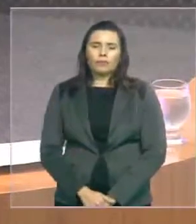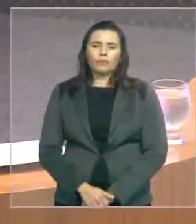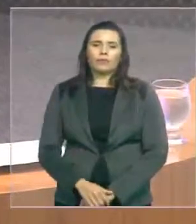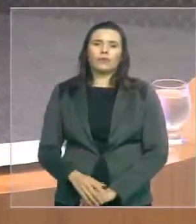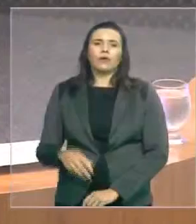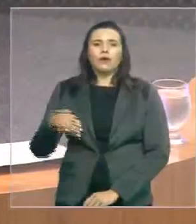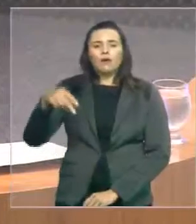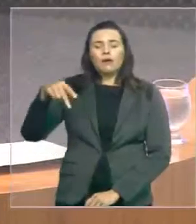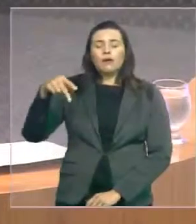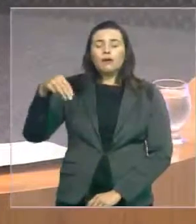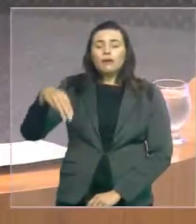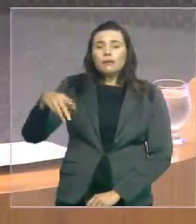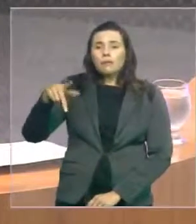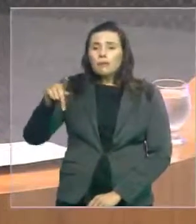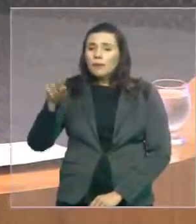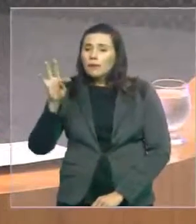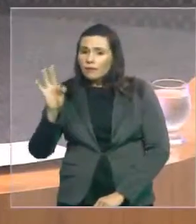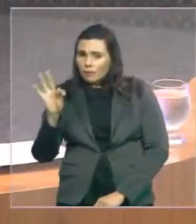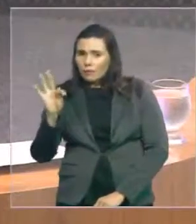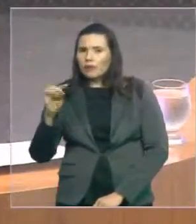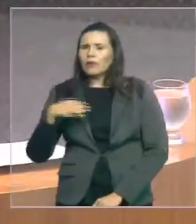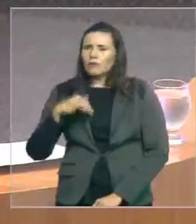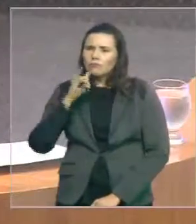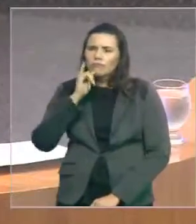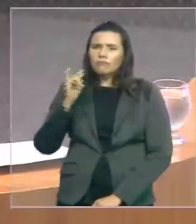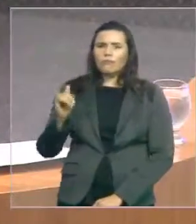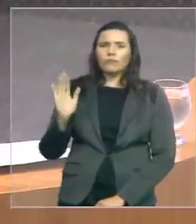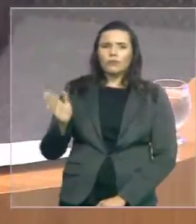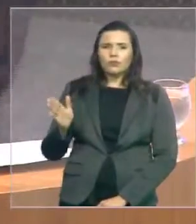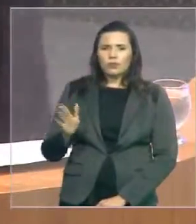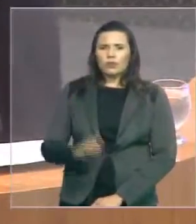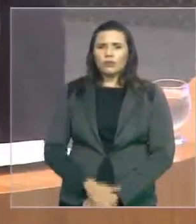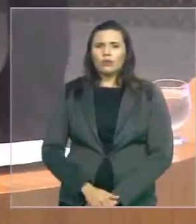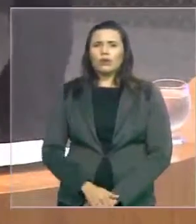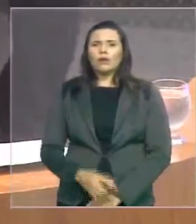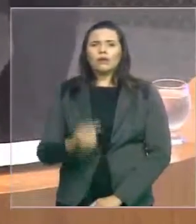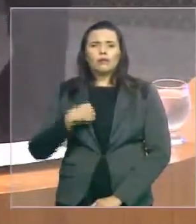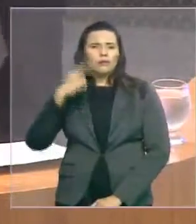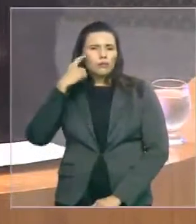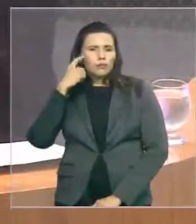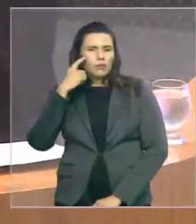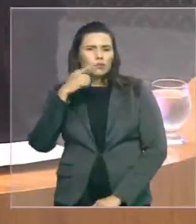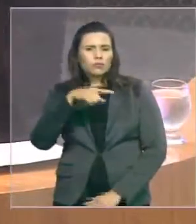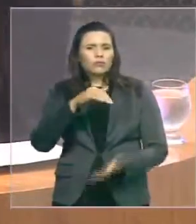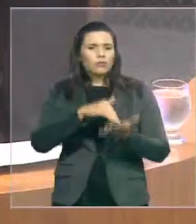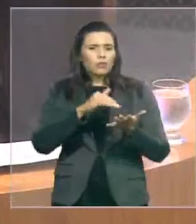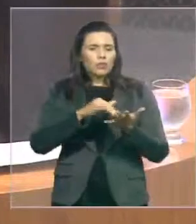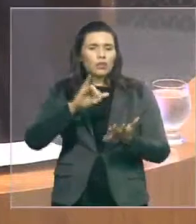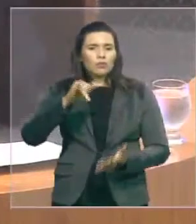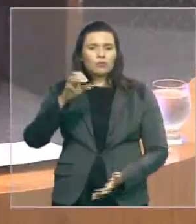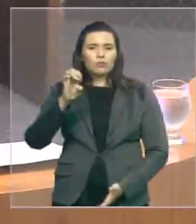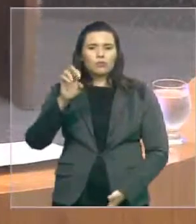Portela não está acompanhando essas contratações?